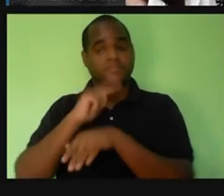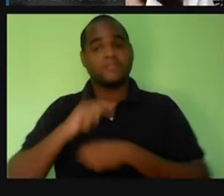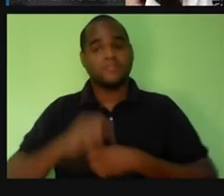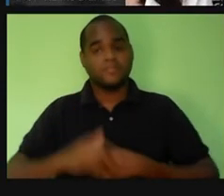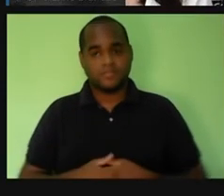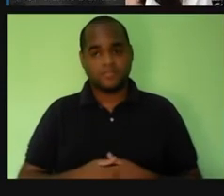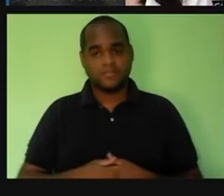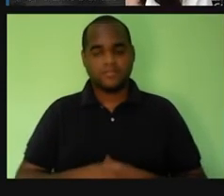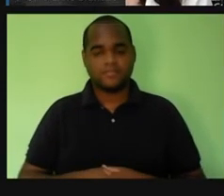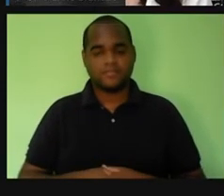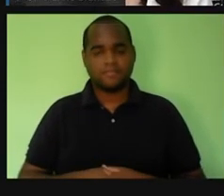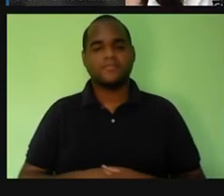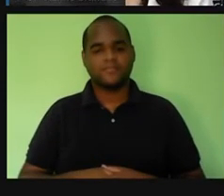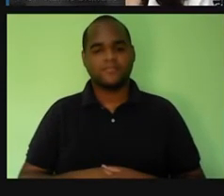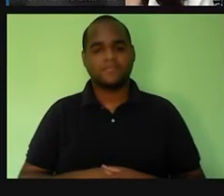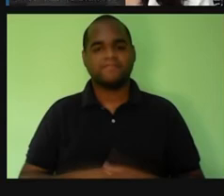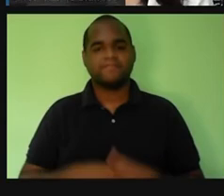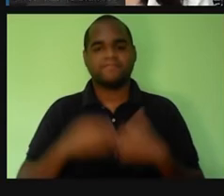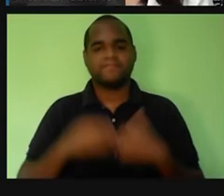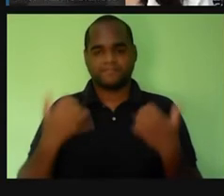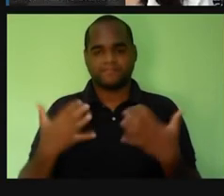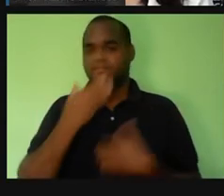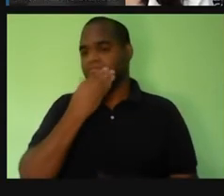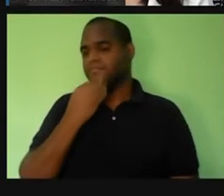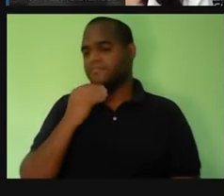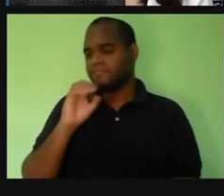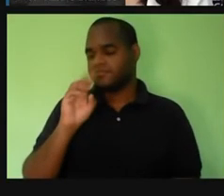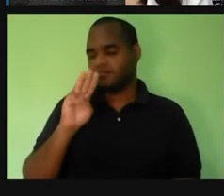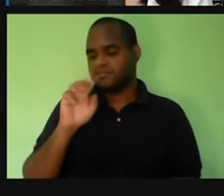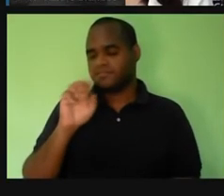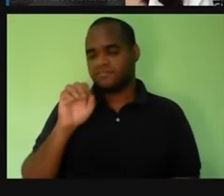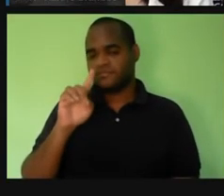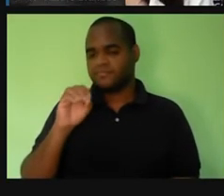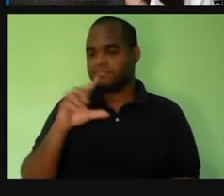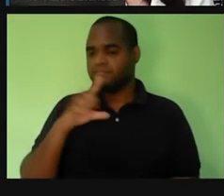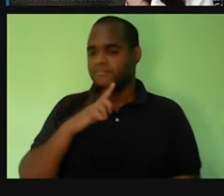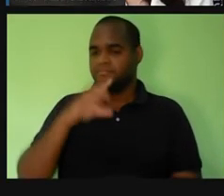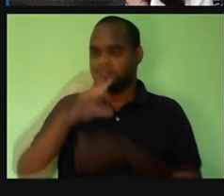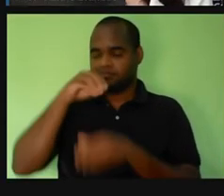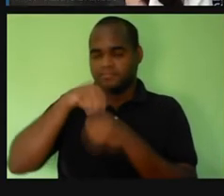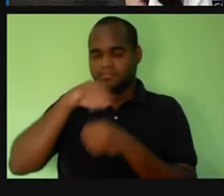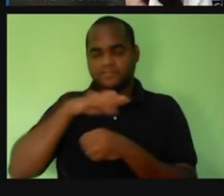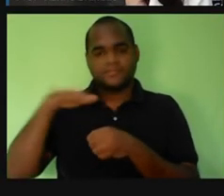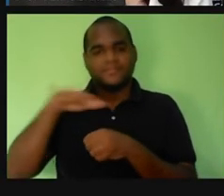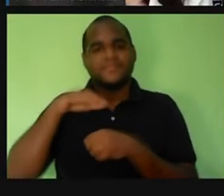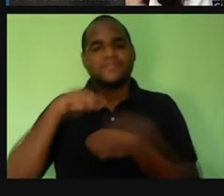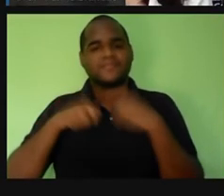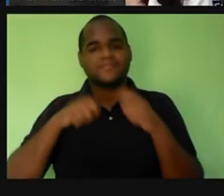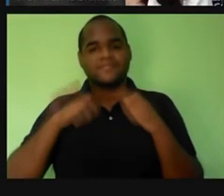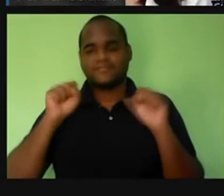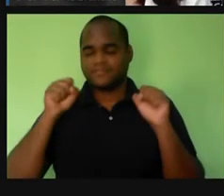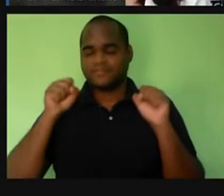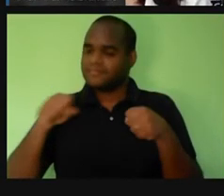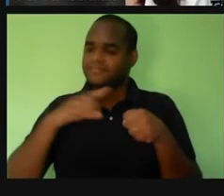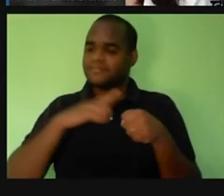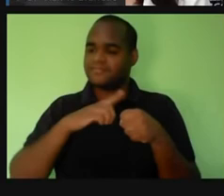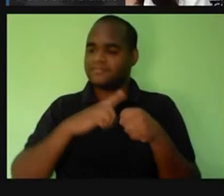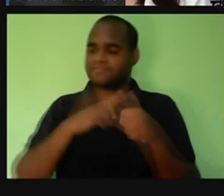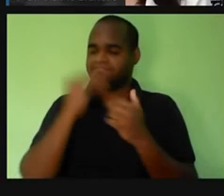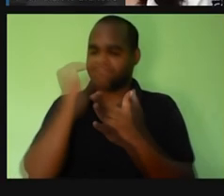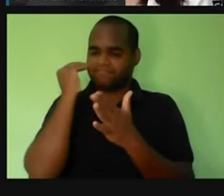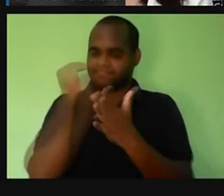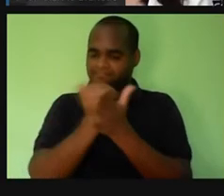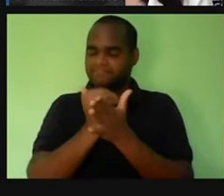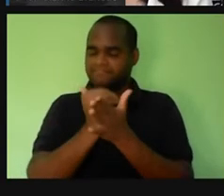E aí, então, Oswaldo Cruz, ele seguiu, né? Nesse departamento, né? Que poderia ser considerado esse Ministério da